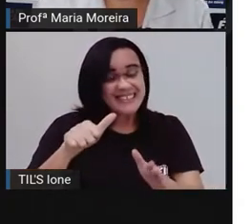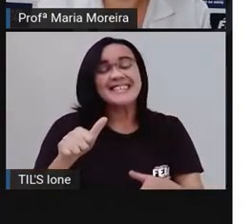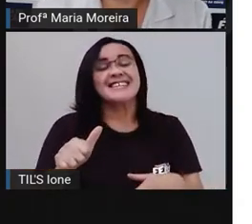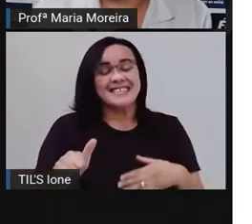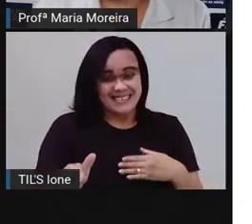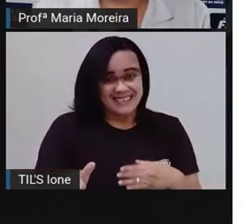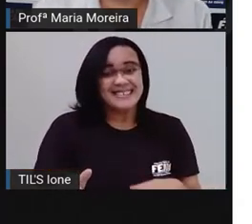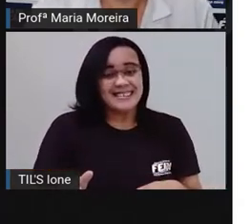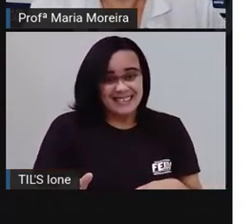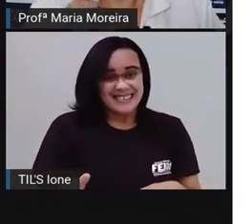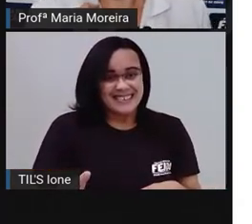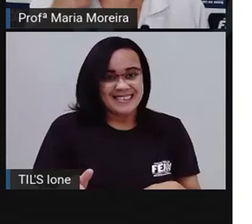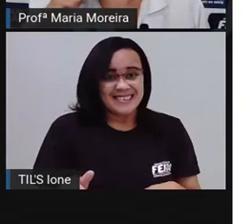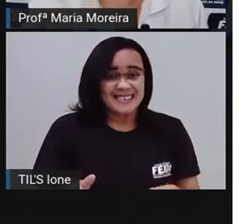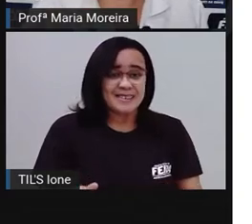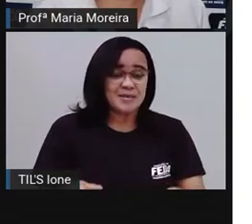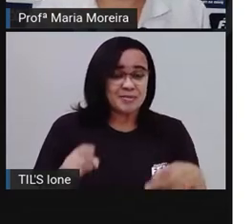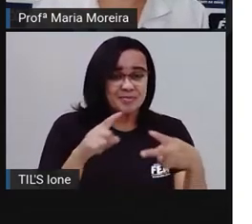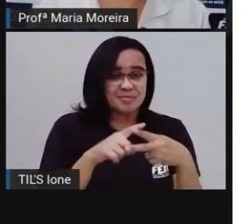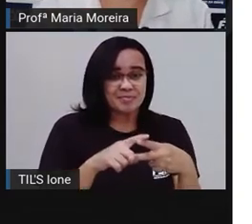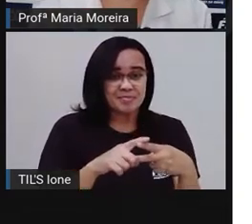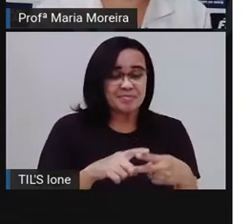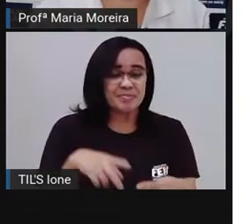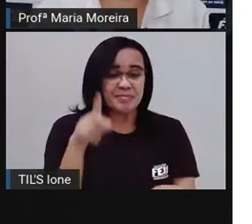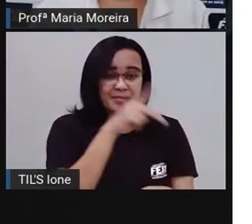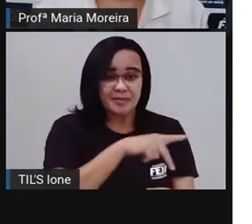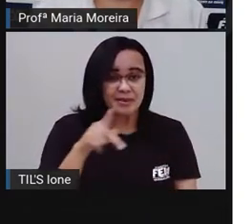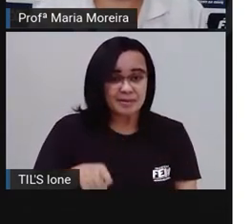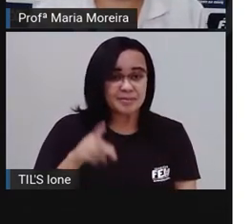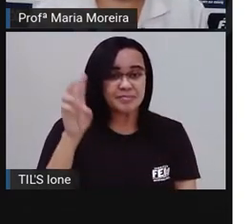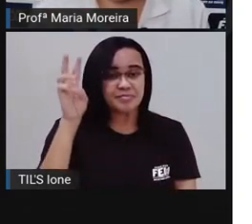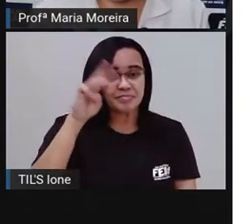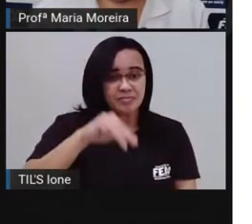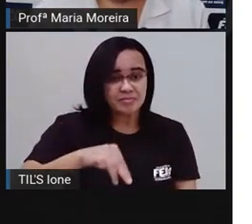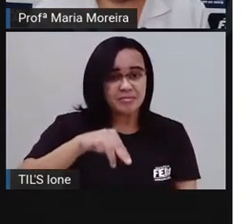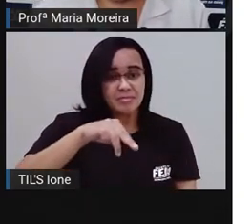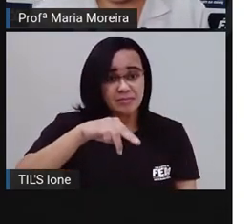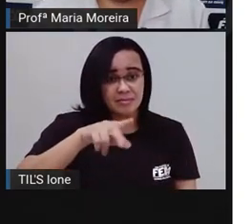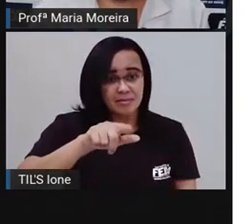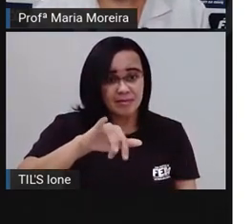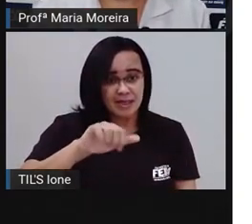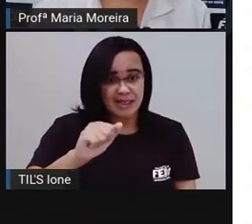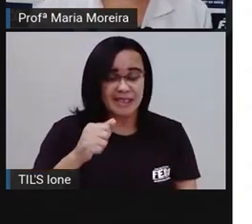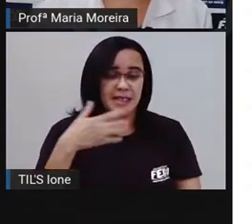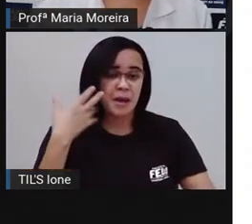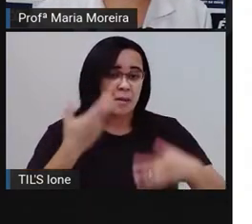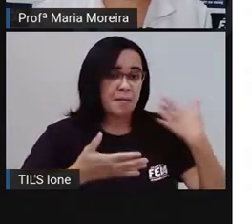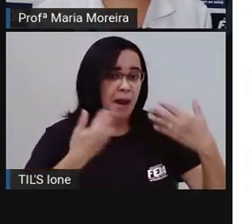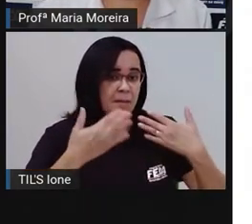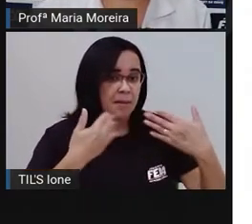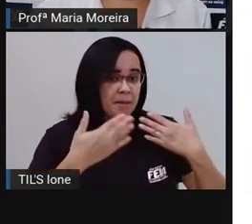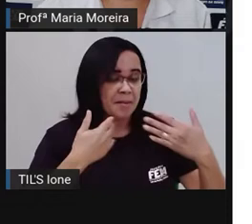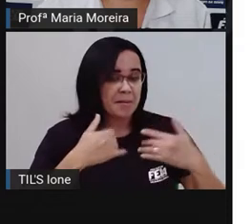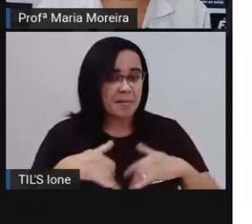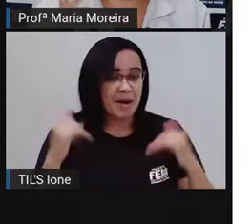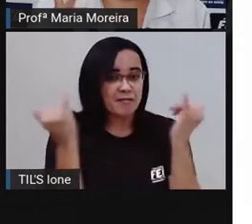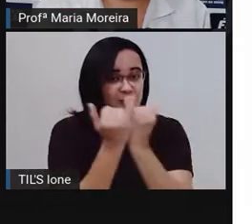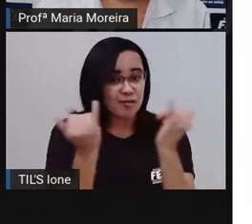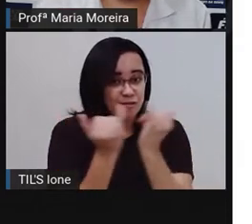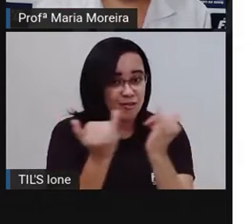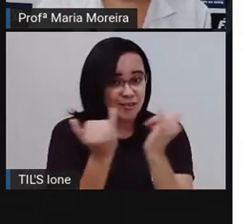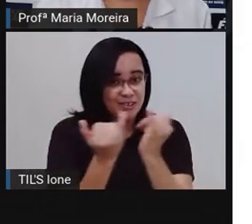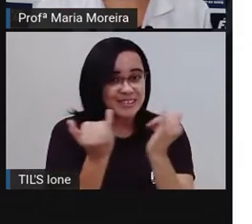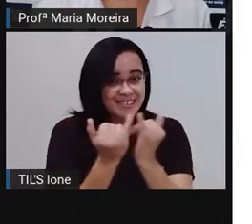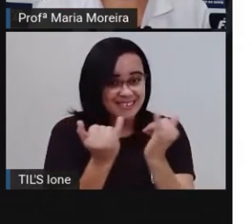isso, não é legal. Então, o pronomaria está contando aqui a fofoca para a provânia e para a Suzana, certo? E a gente está falando, por exemplo, de